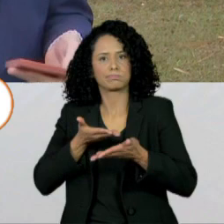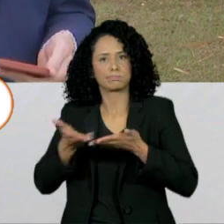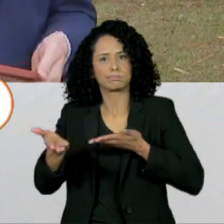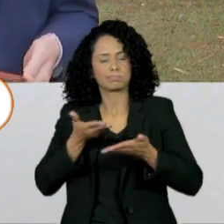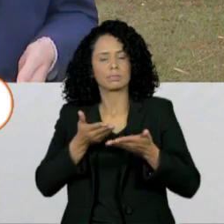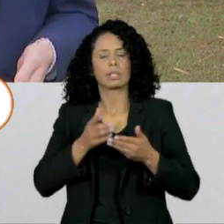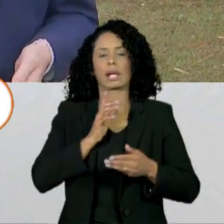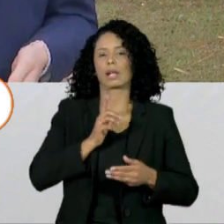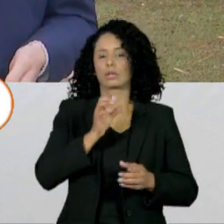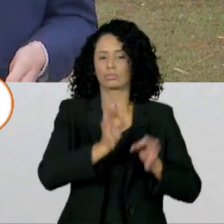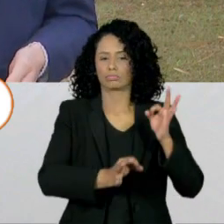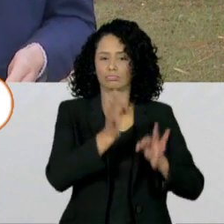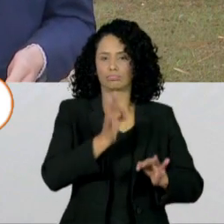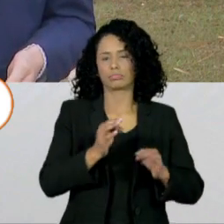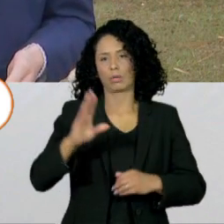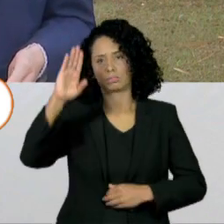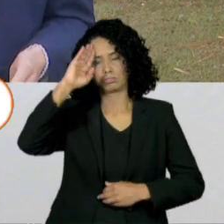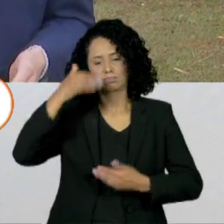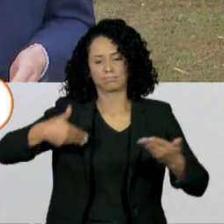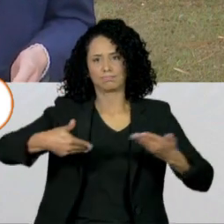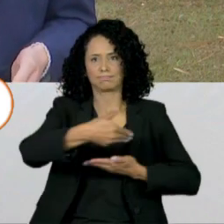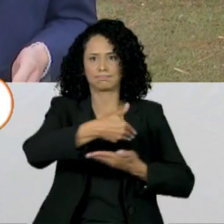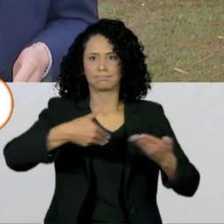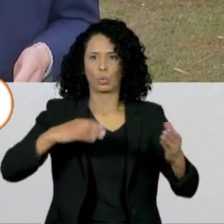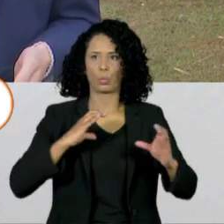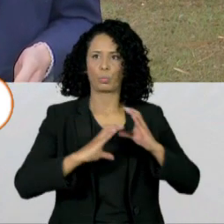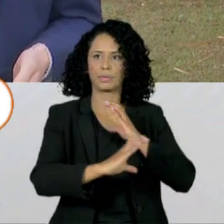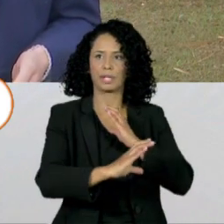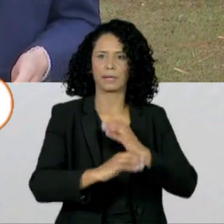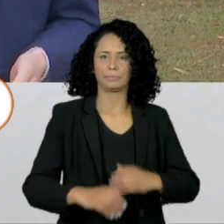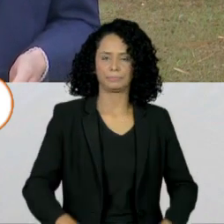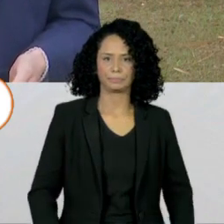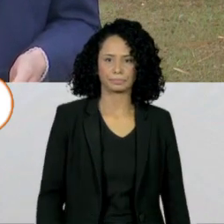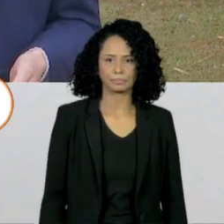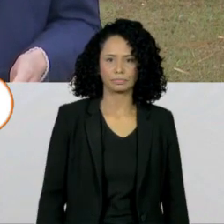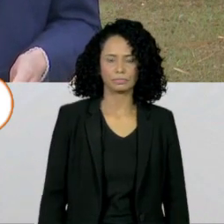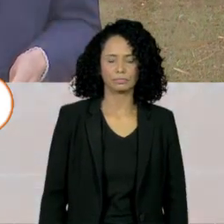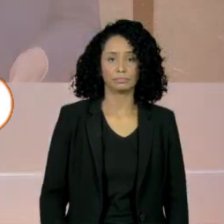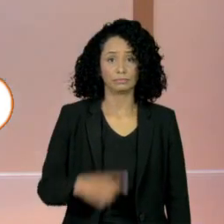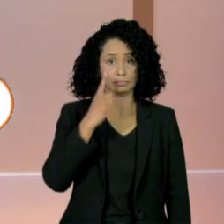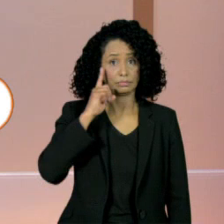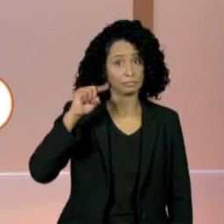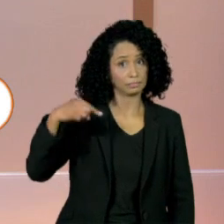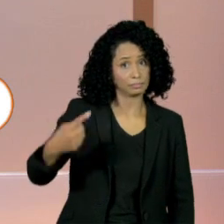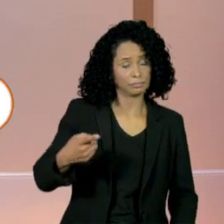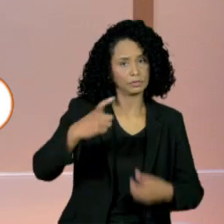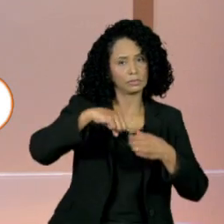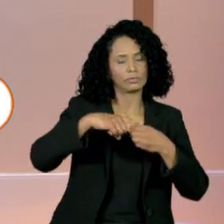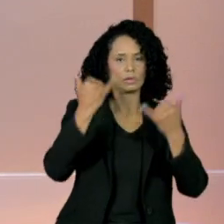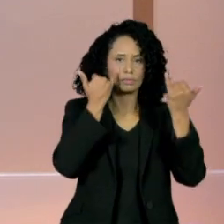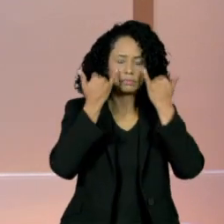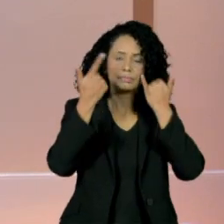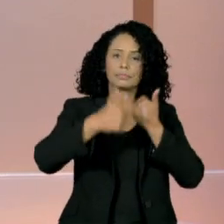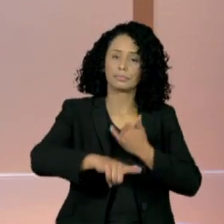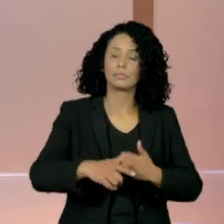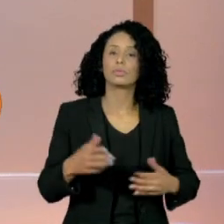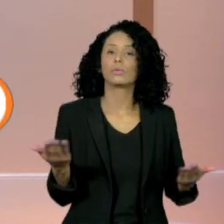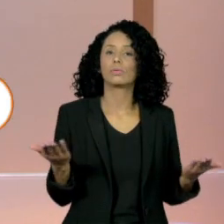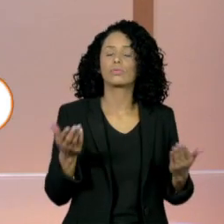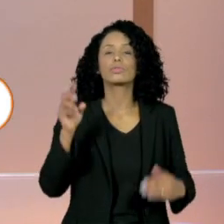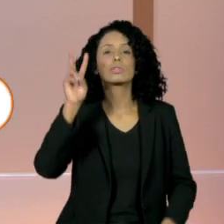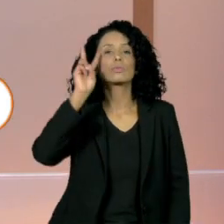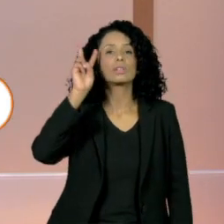o Tribunal e as Forças Armadas. Edu. Tá certo, daqui pouquinho o Luiz volta com outras informações. E nessa segunda-feira, pré